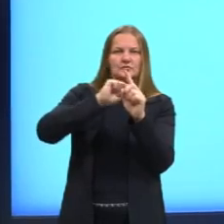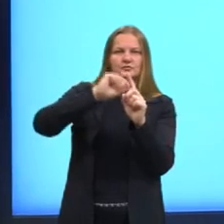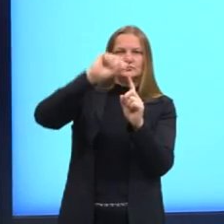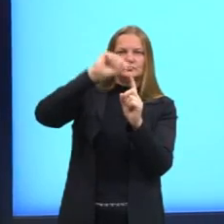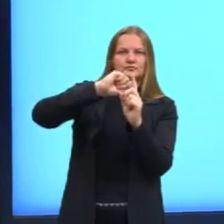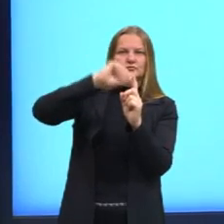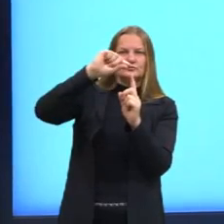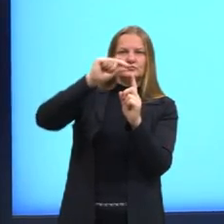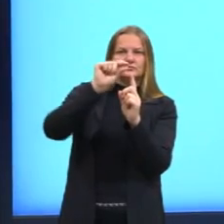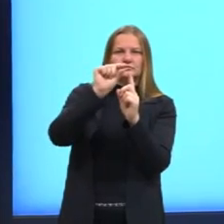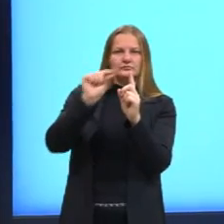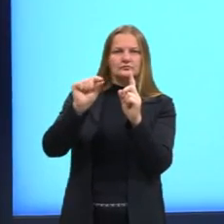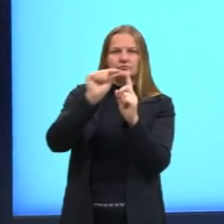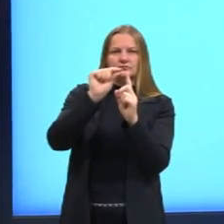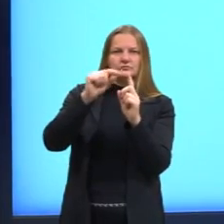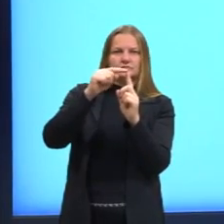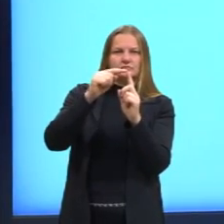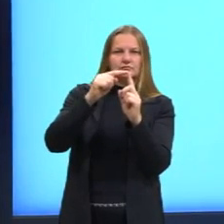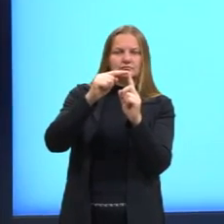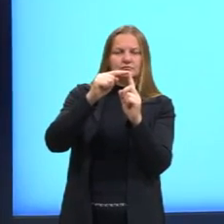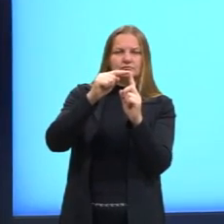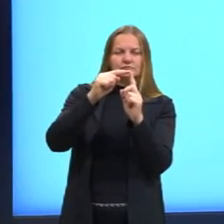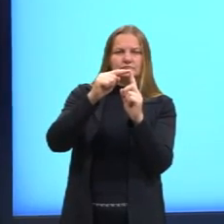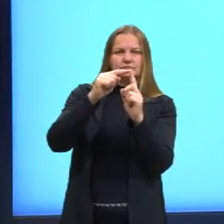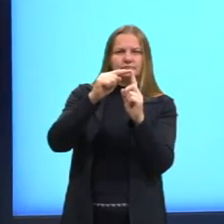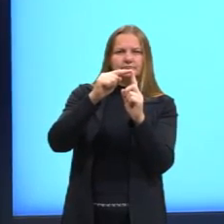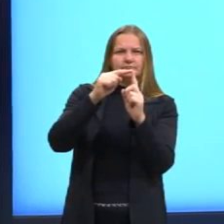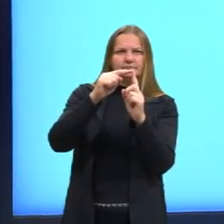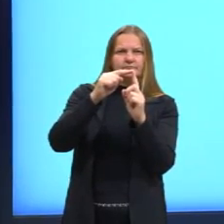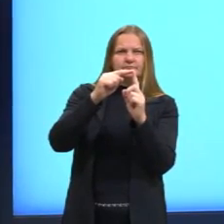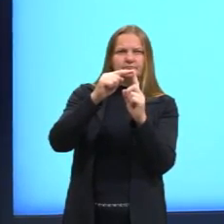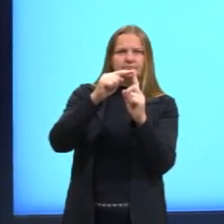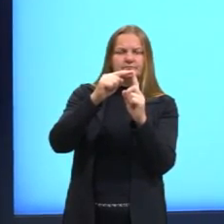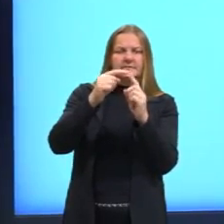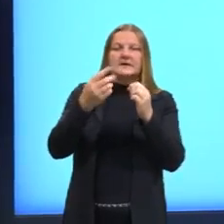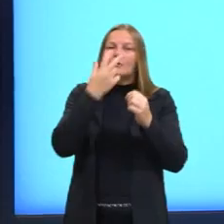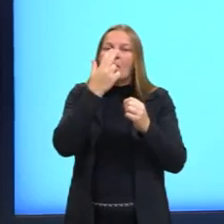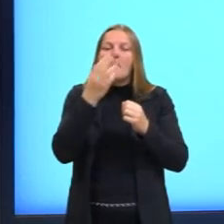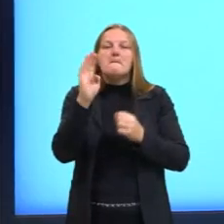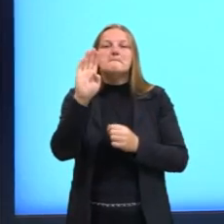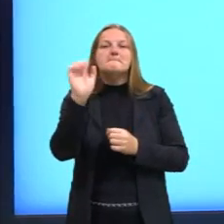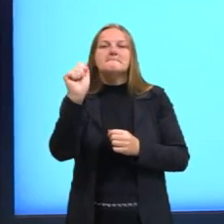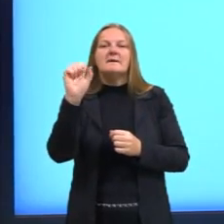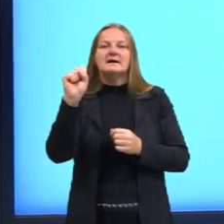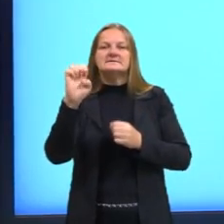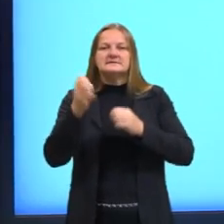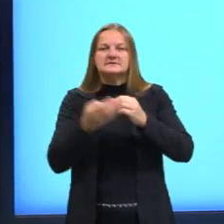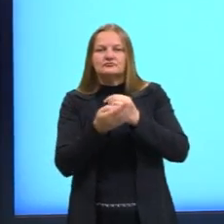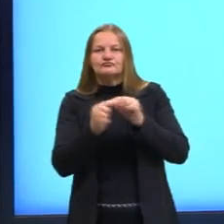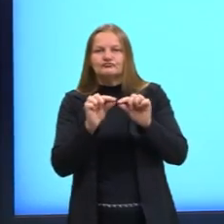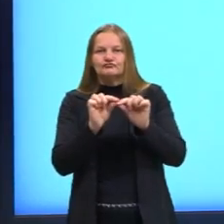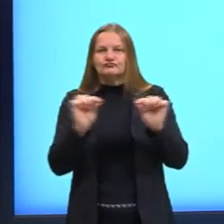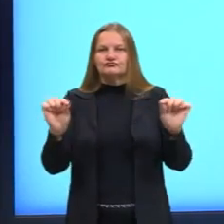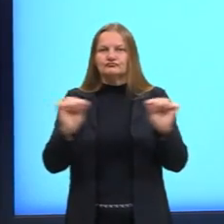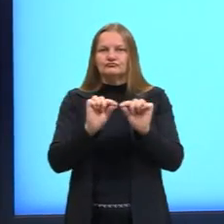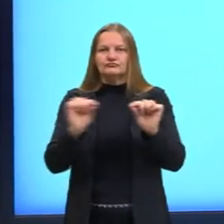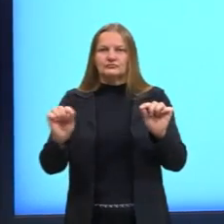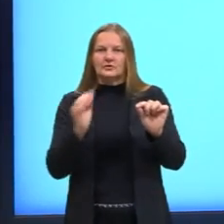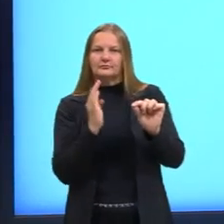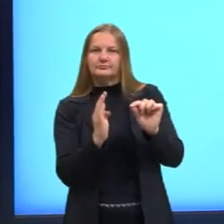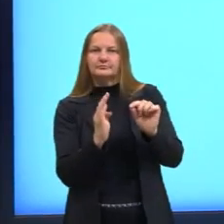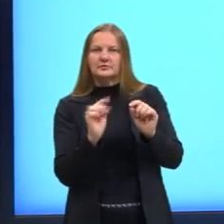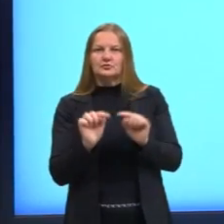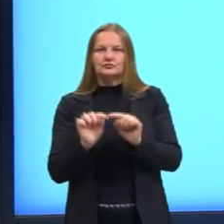parte superior desse triângulo e desse triângulo aqui, que formam a base da figura dois, estão dispostos, então, a